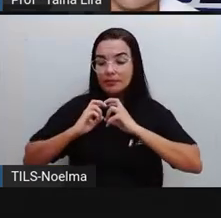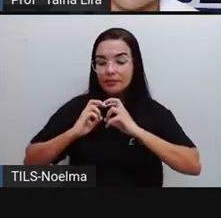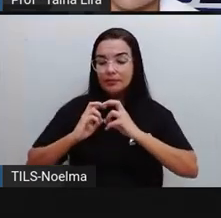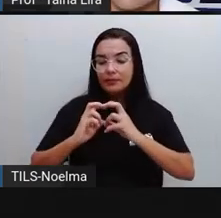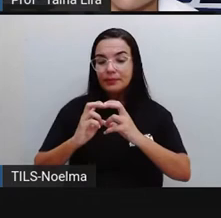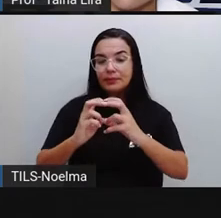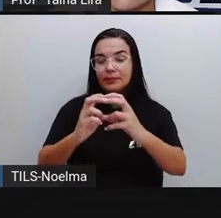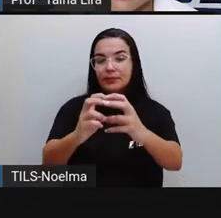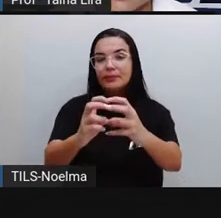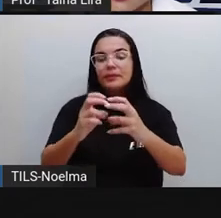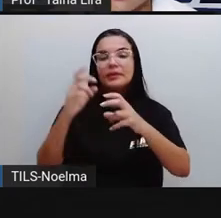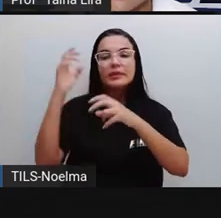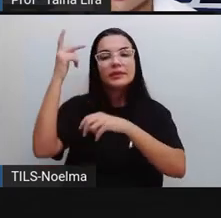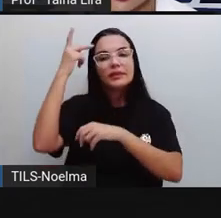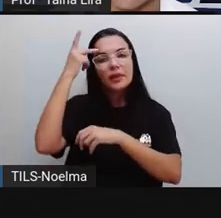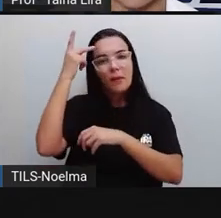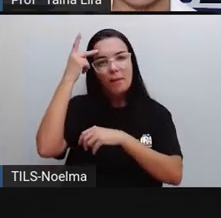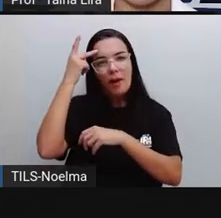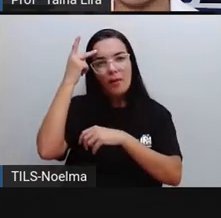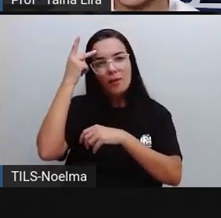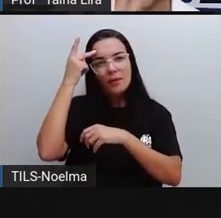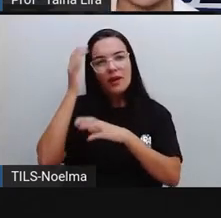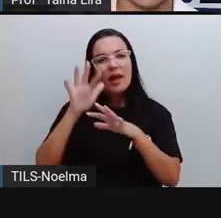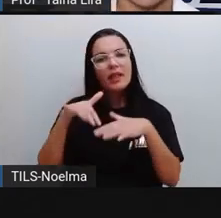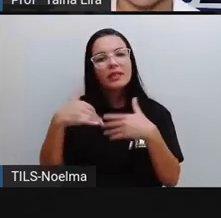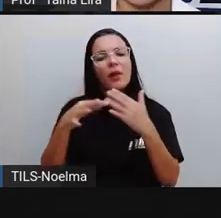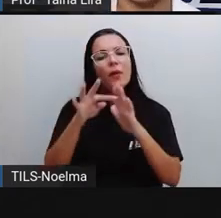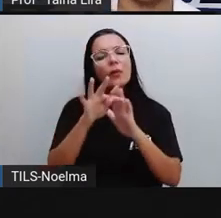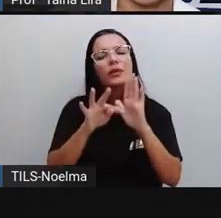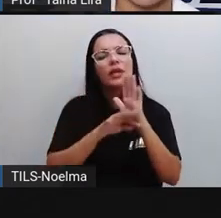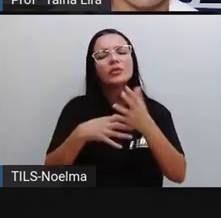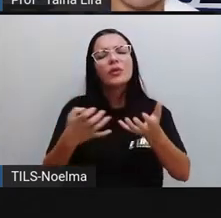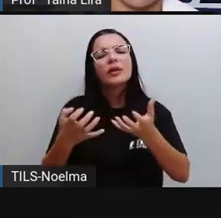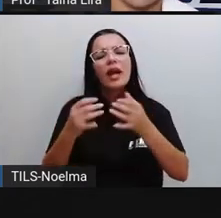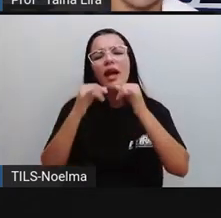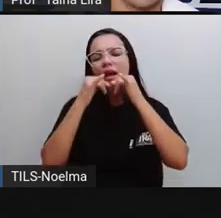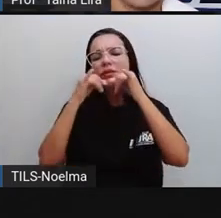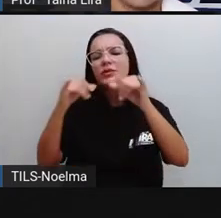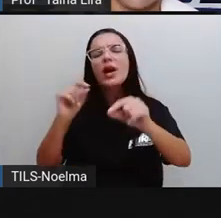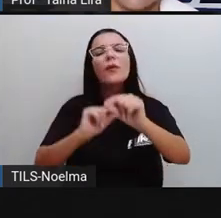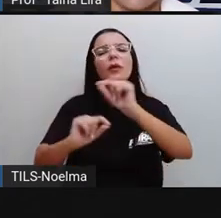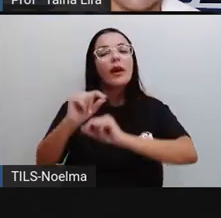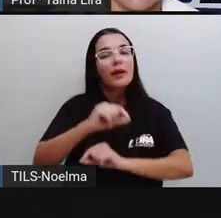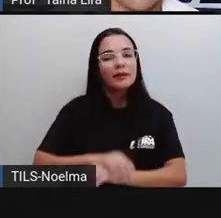Então, esse texto, qual é a mensagem? O que é que esse texto está falando?